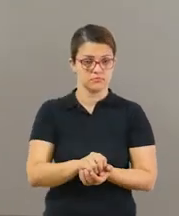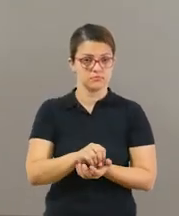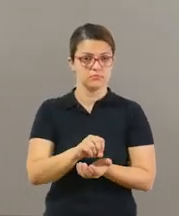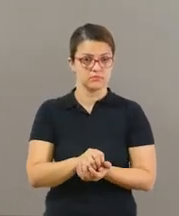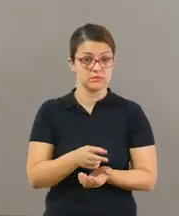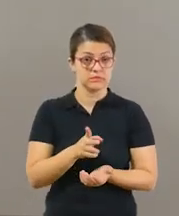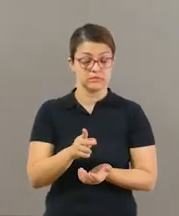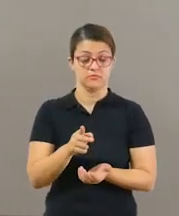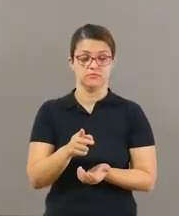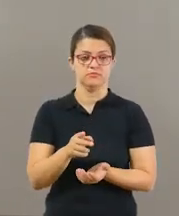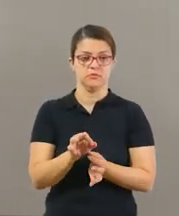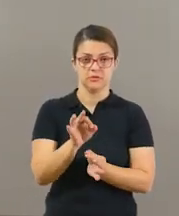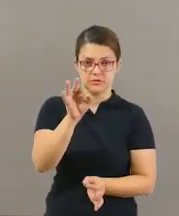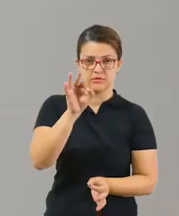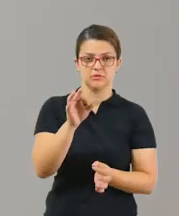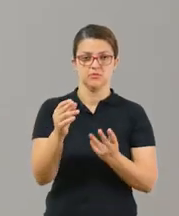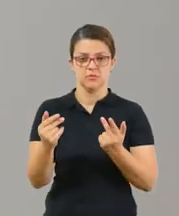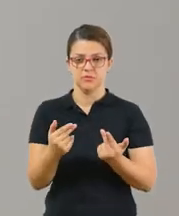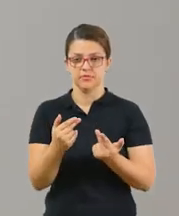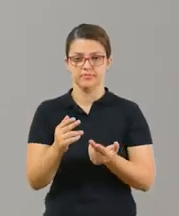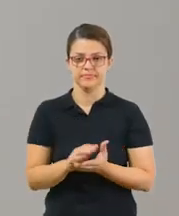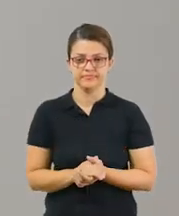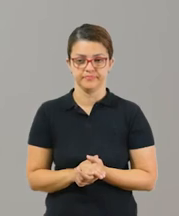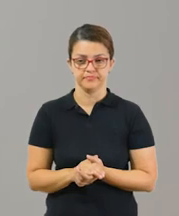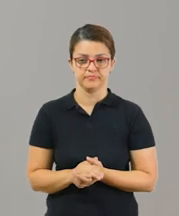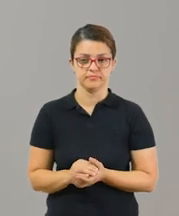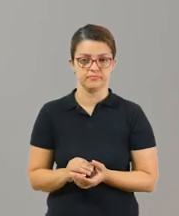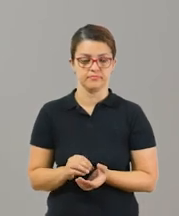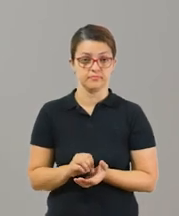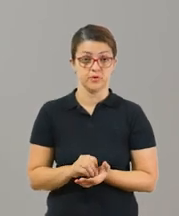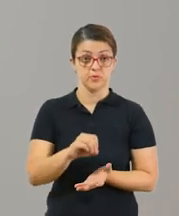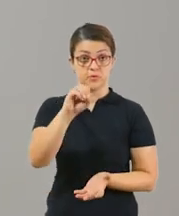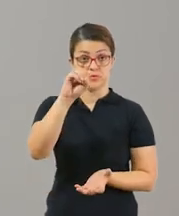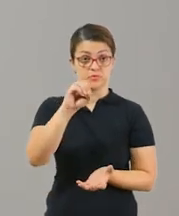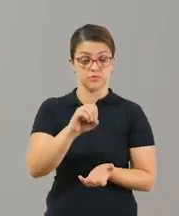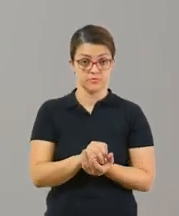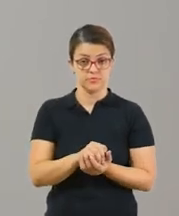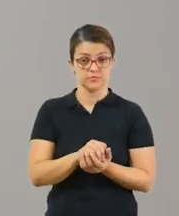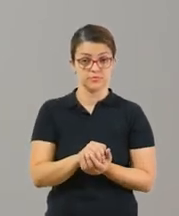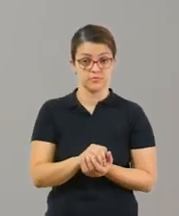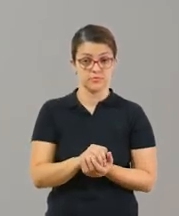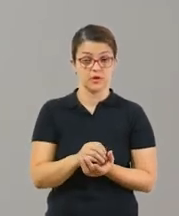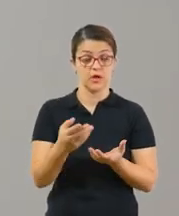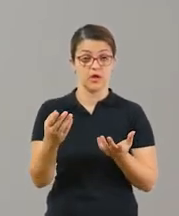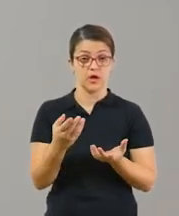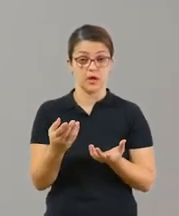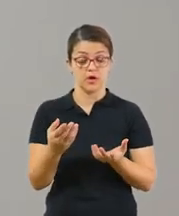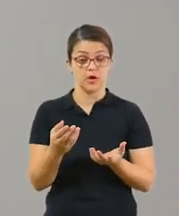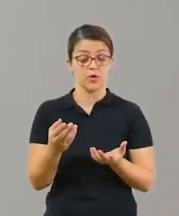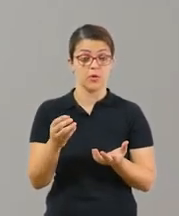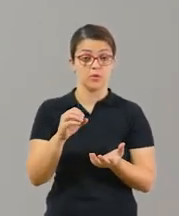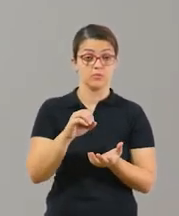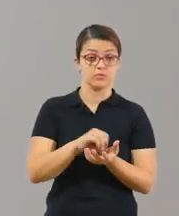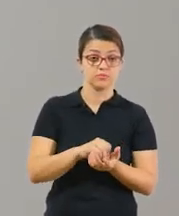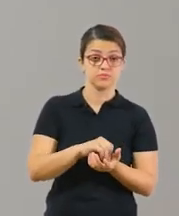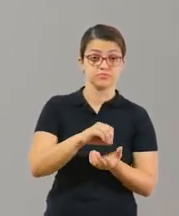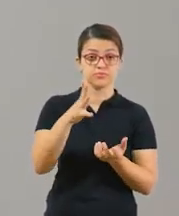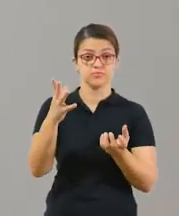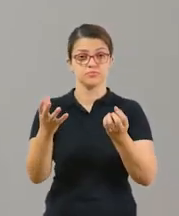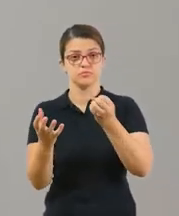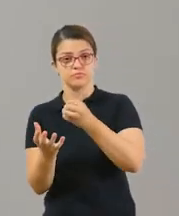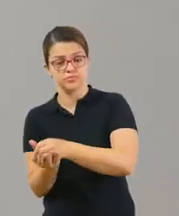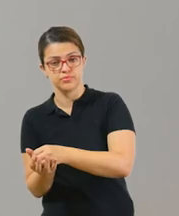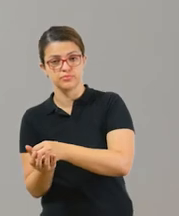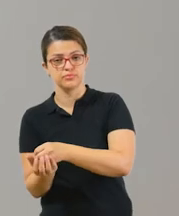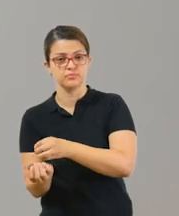pegar na mesma altura, tudo bem? O segundo passo, com uma bolinha só, a gente fez o primeiro passo jogando para cima, não é? Agora a vai jogar de uma